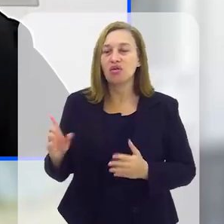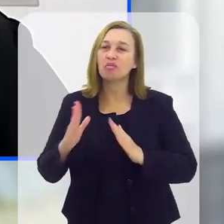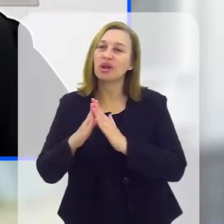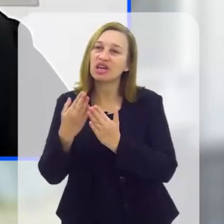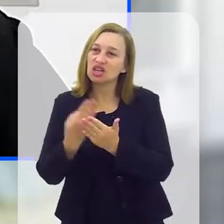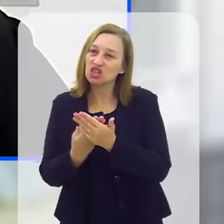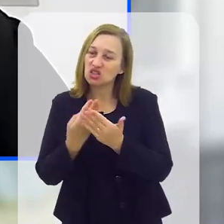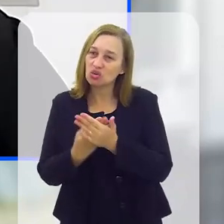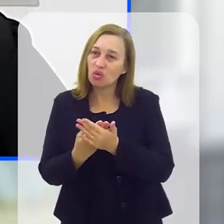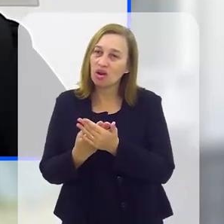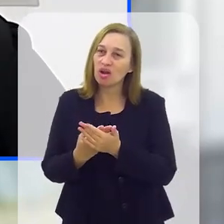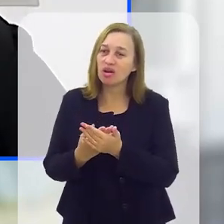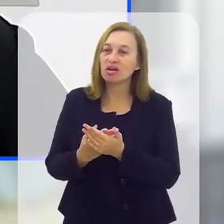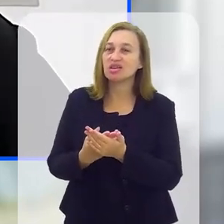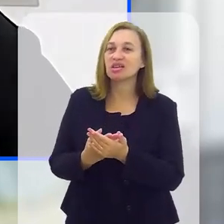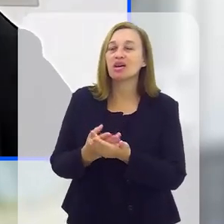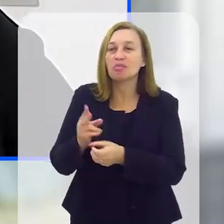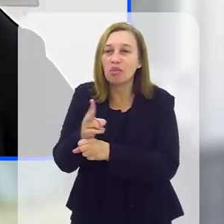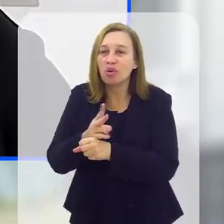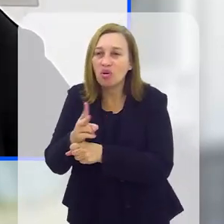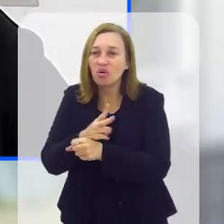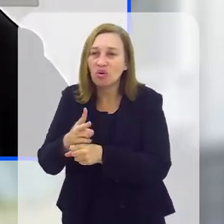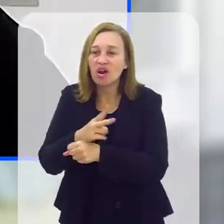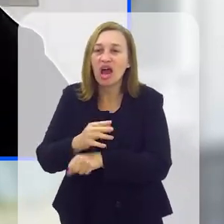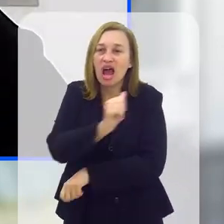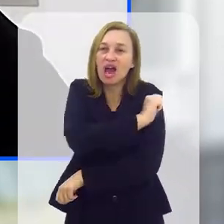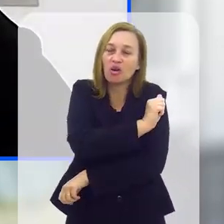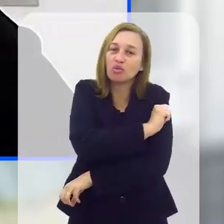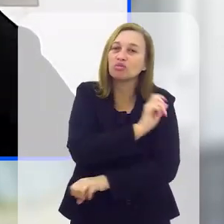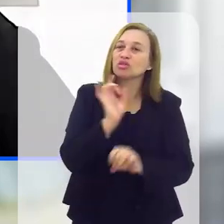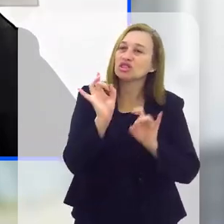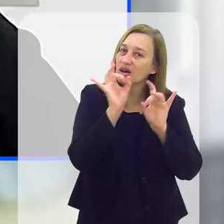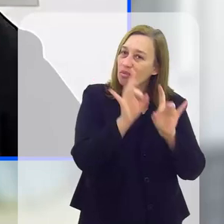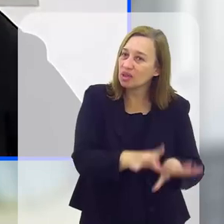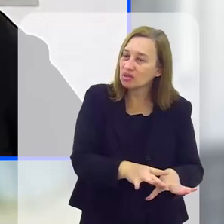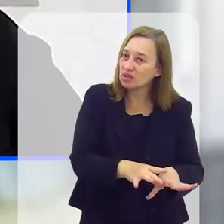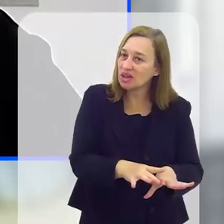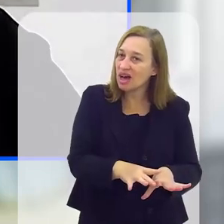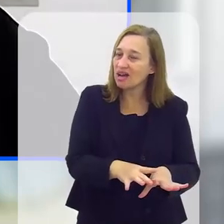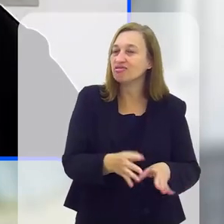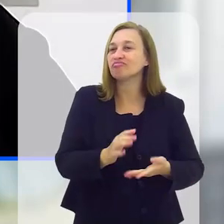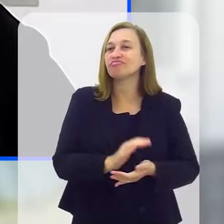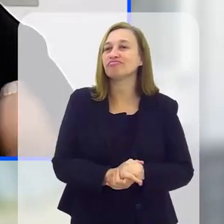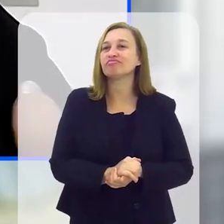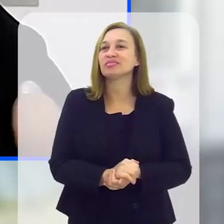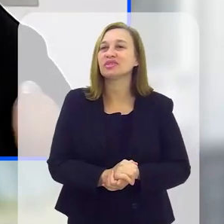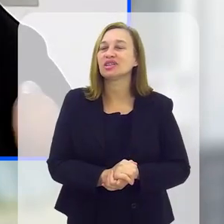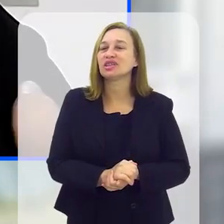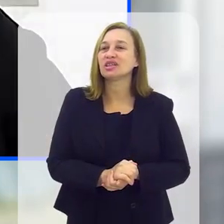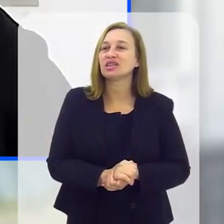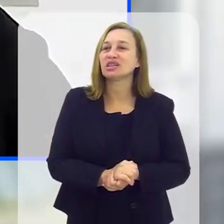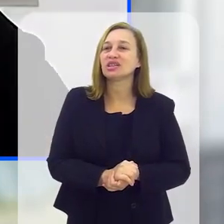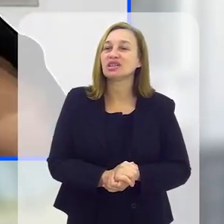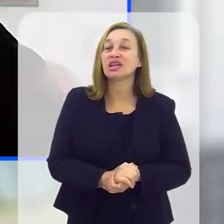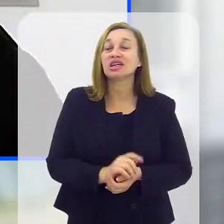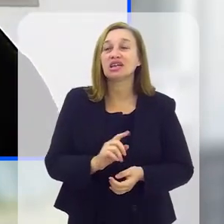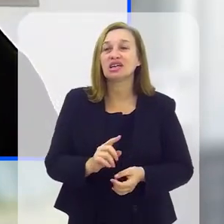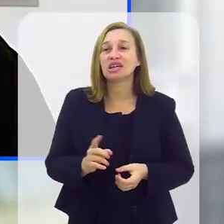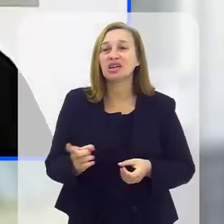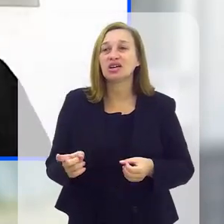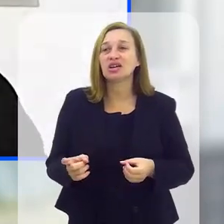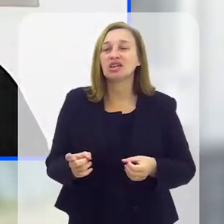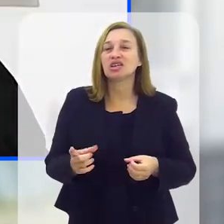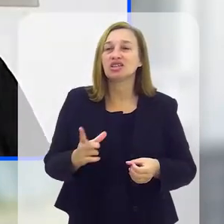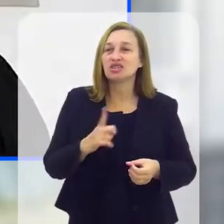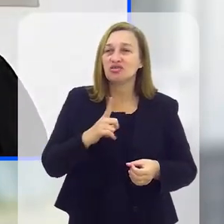Quintana para fazer a busca ativa, alunos que deixam de frequentar, virou uma grande